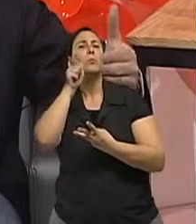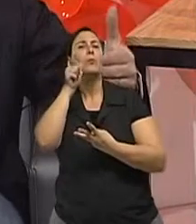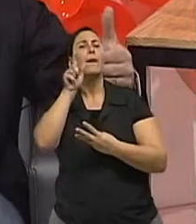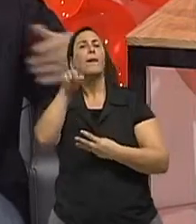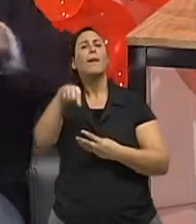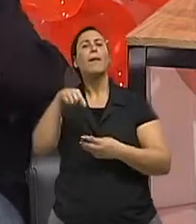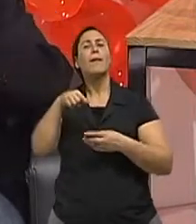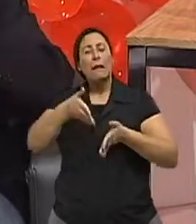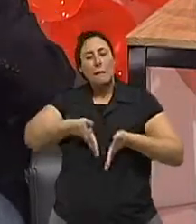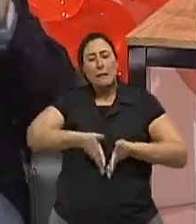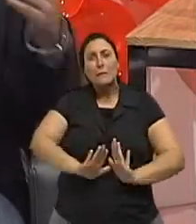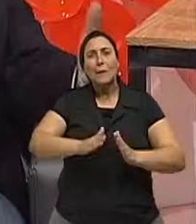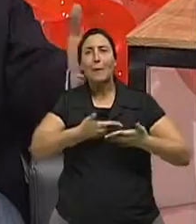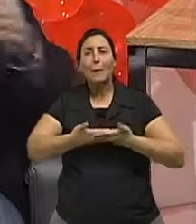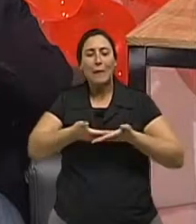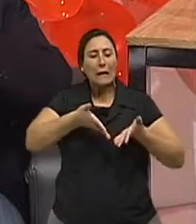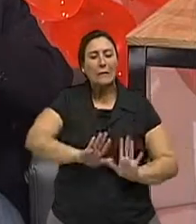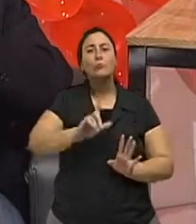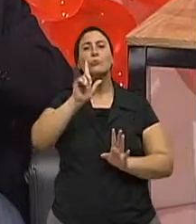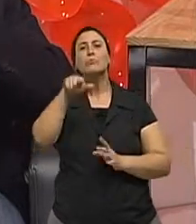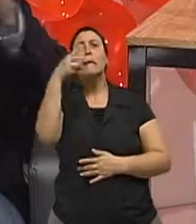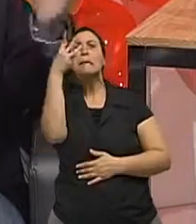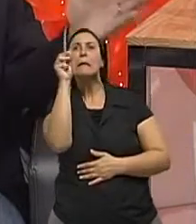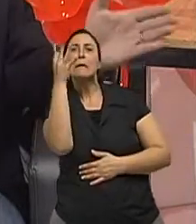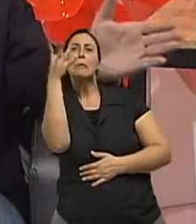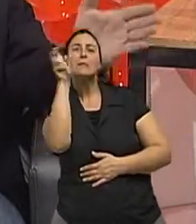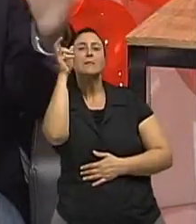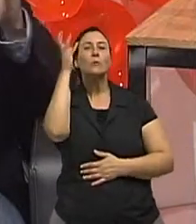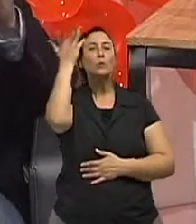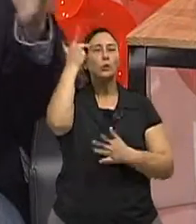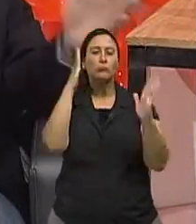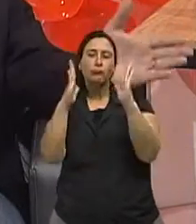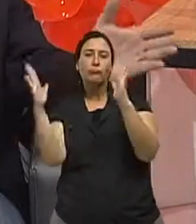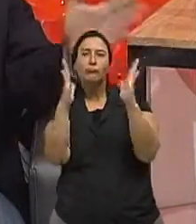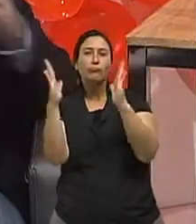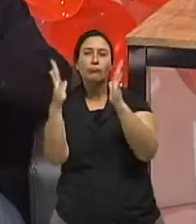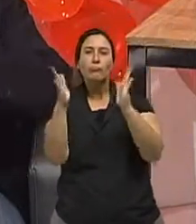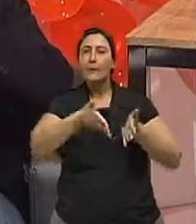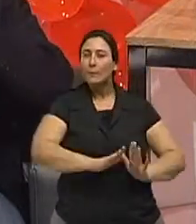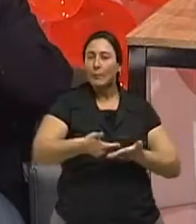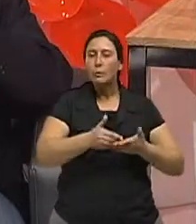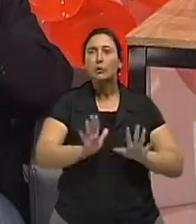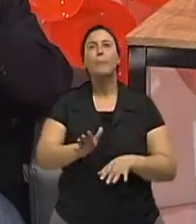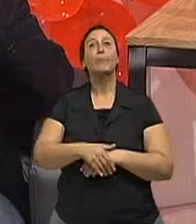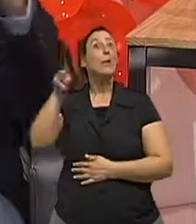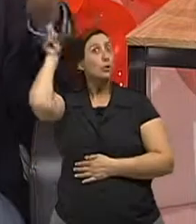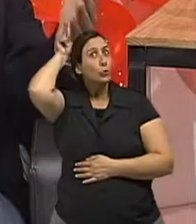dias pós-parto. indígenas, crianças de 6 meses a 2 anos,